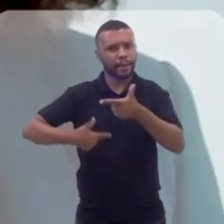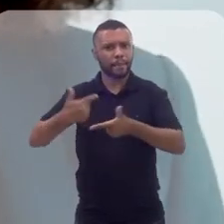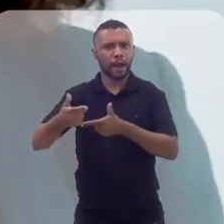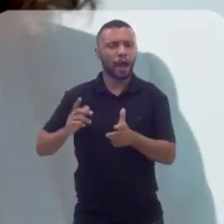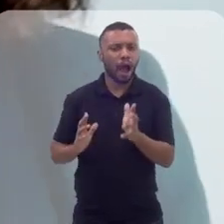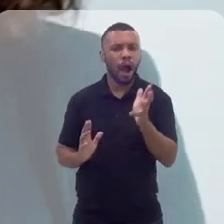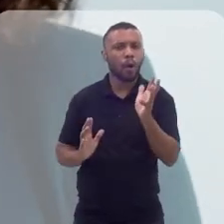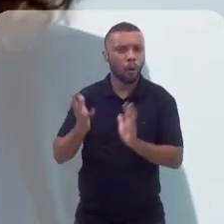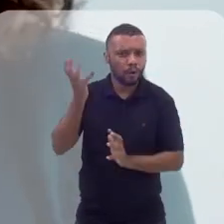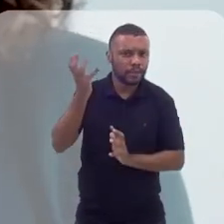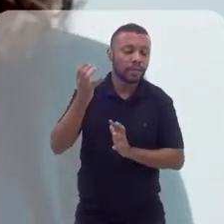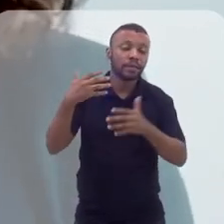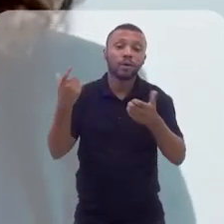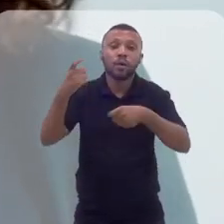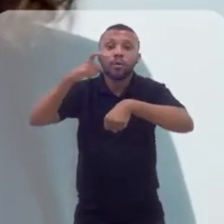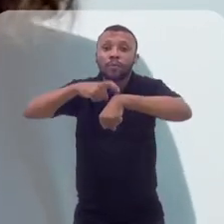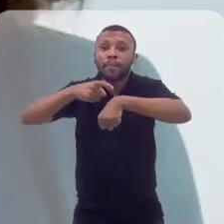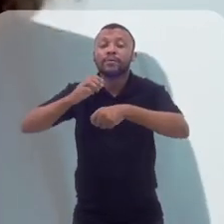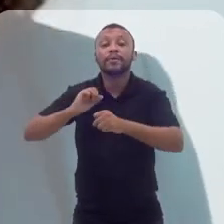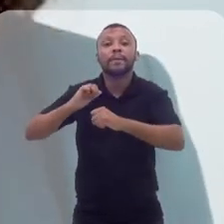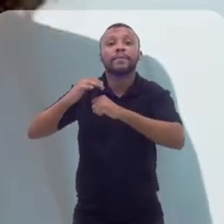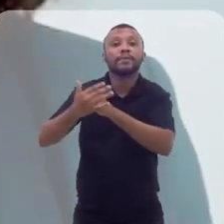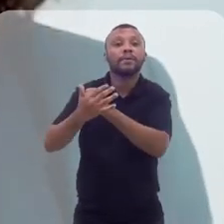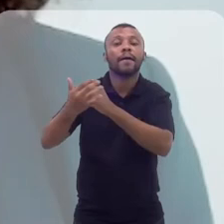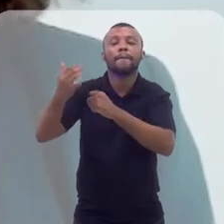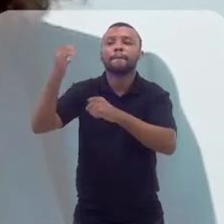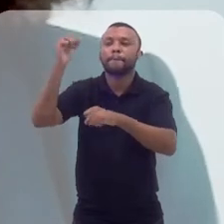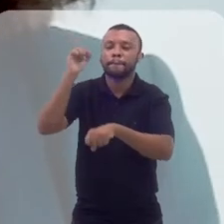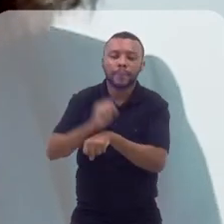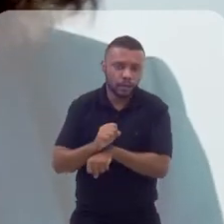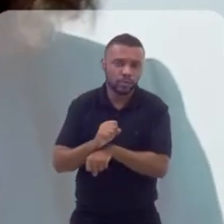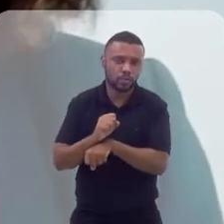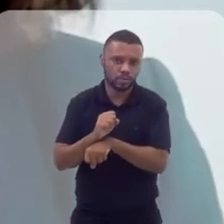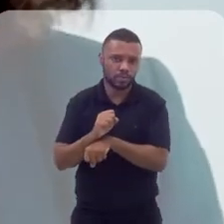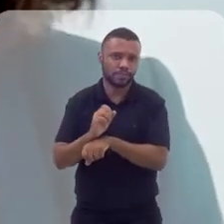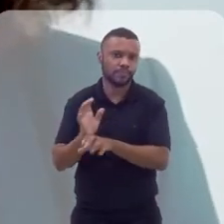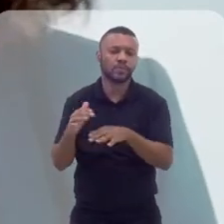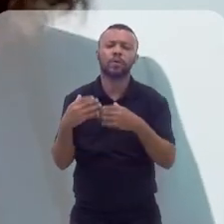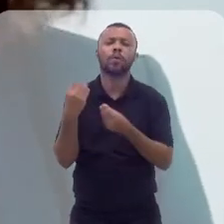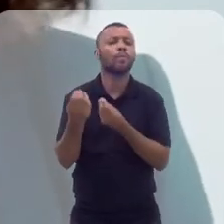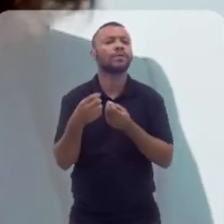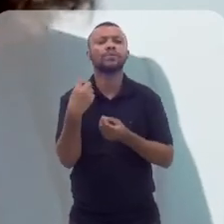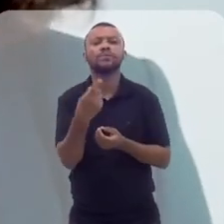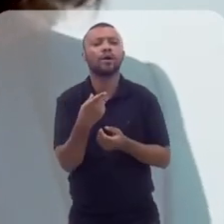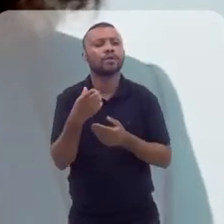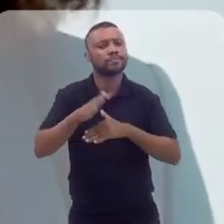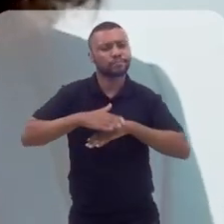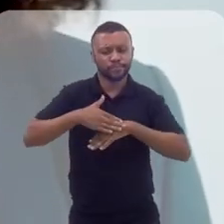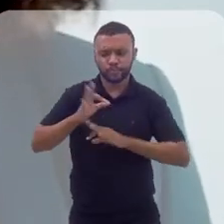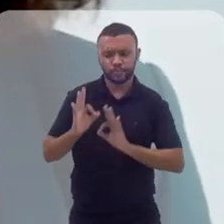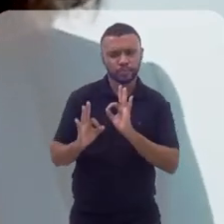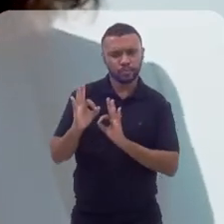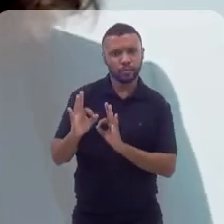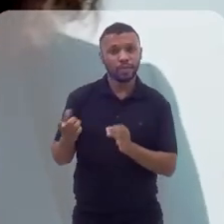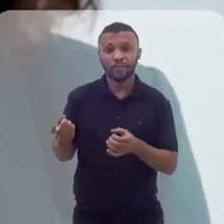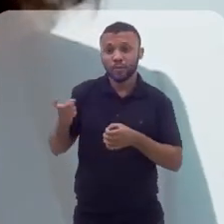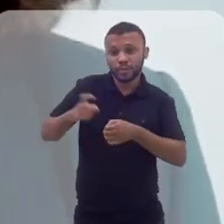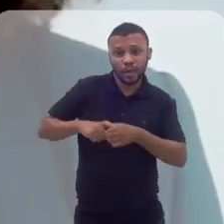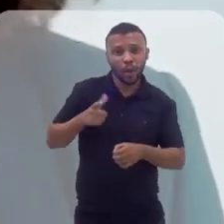acontecer. E, com a pandemia, a parada total. Como é que a gente faz para poder voltar e conseguir